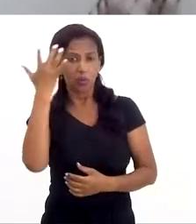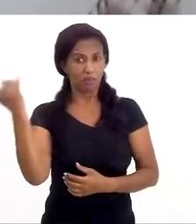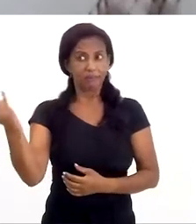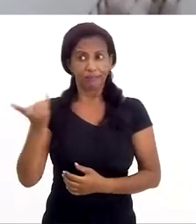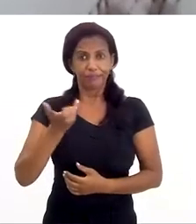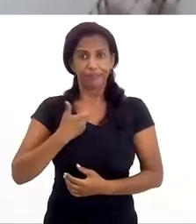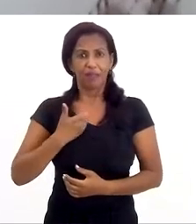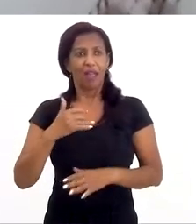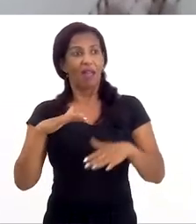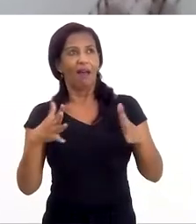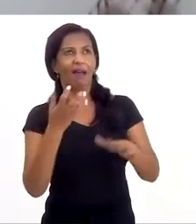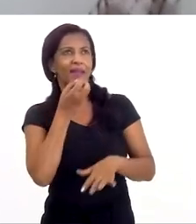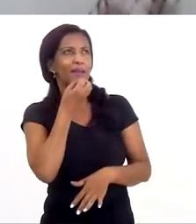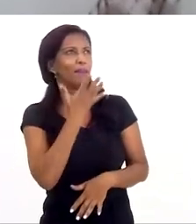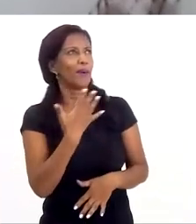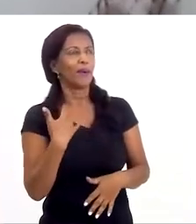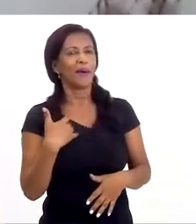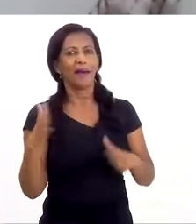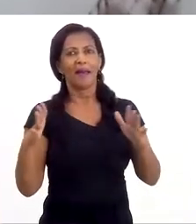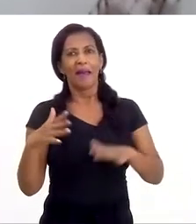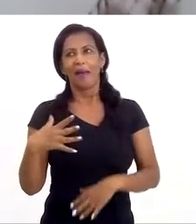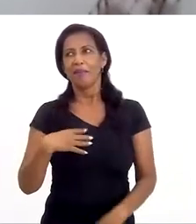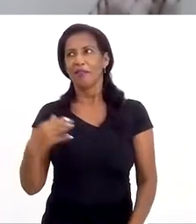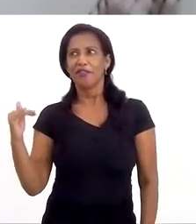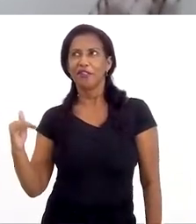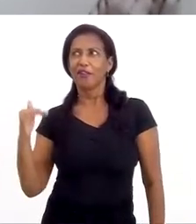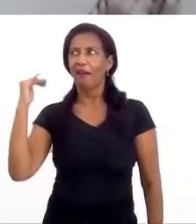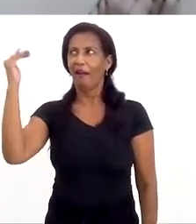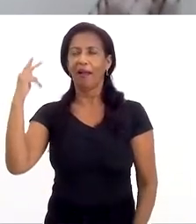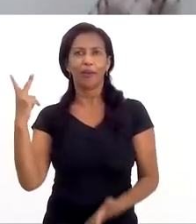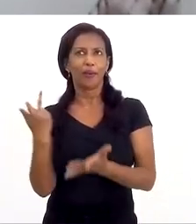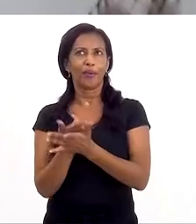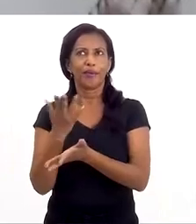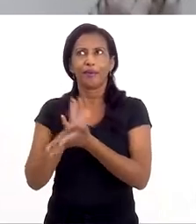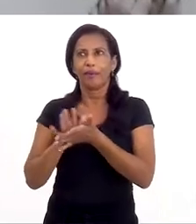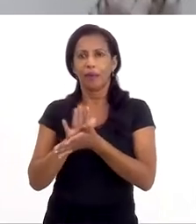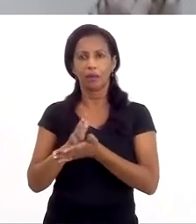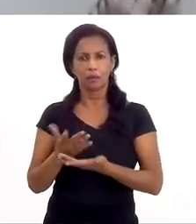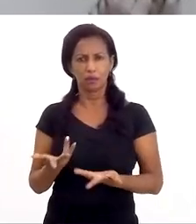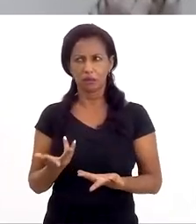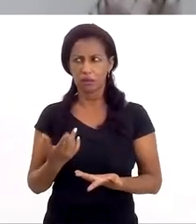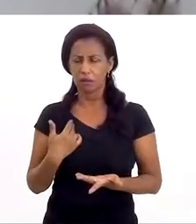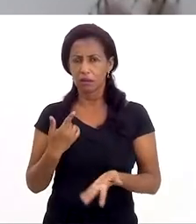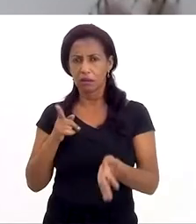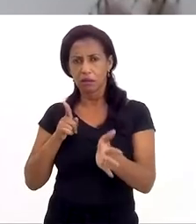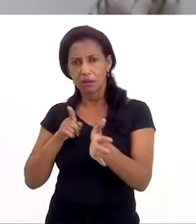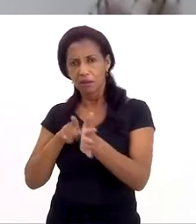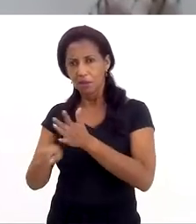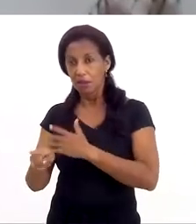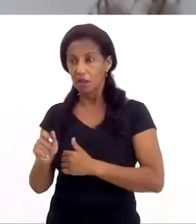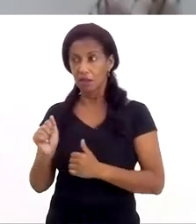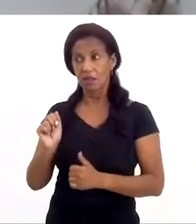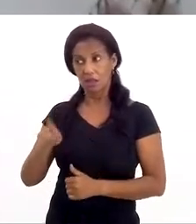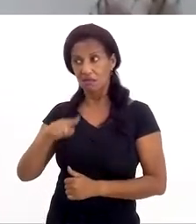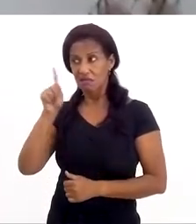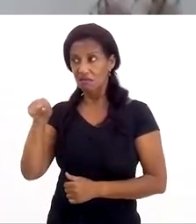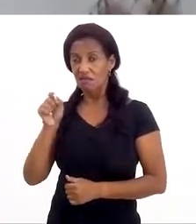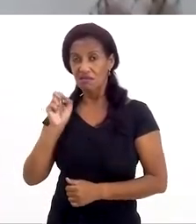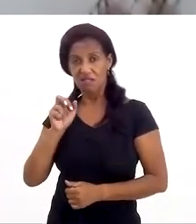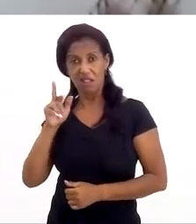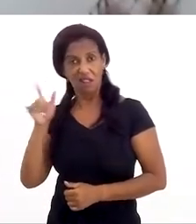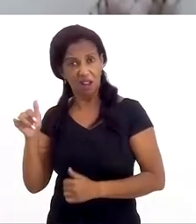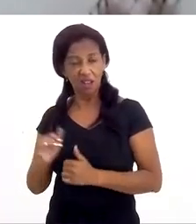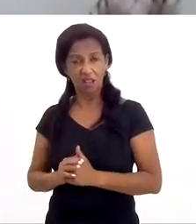pessoa me falou isso, ai, que bom, lá em casa minha filha já tem 13 anos, não aconteceu nada disso. Eu fiz uma pergunta assim, será